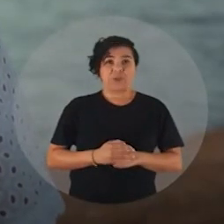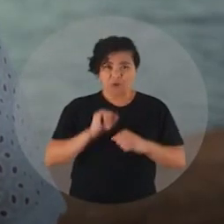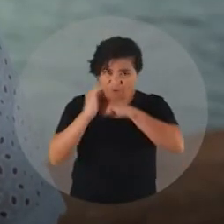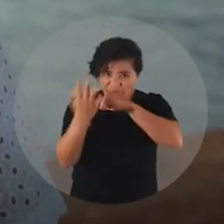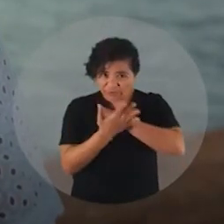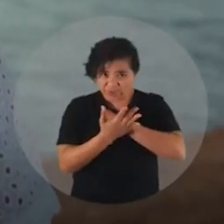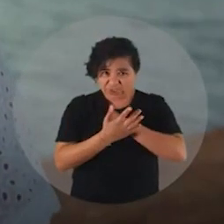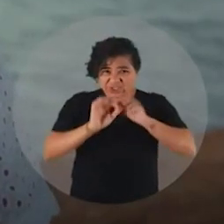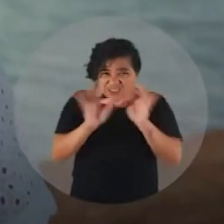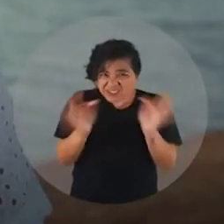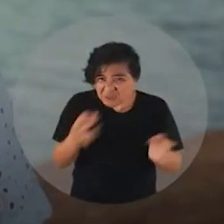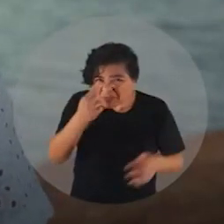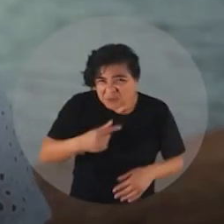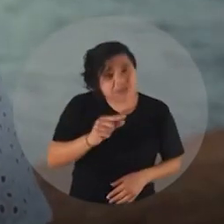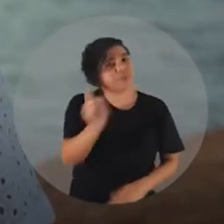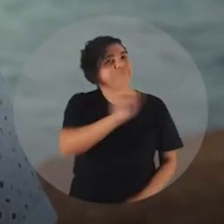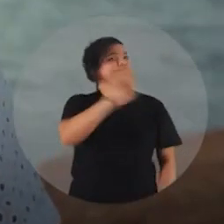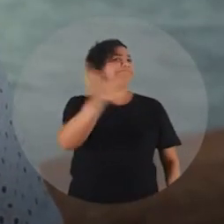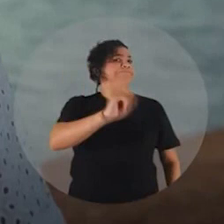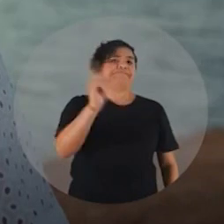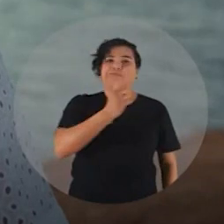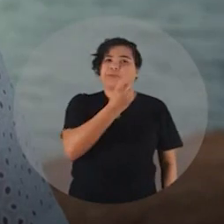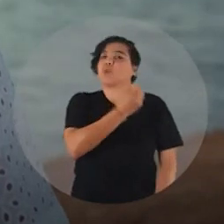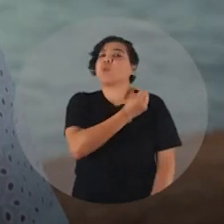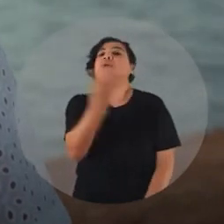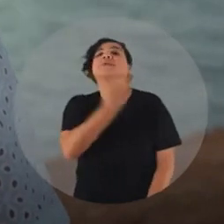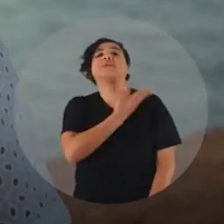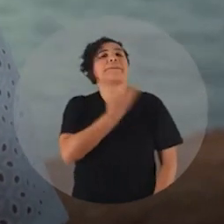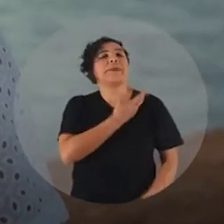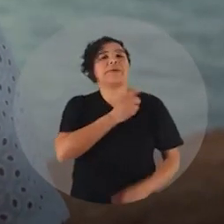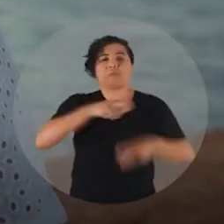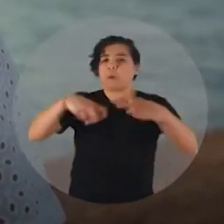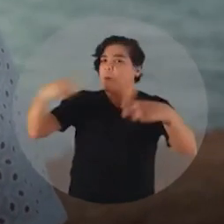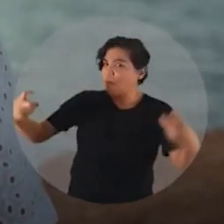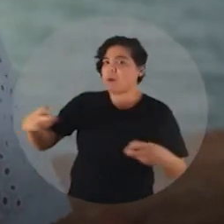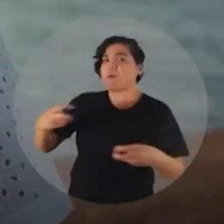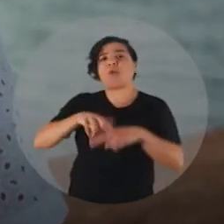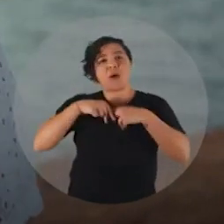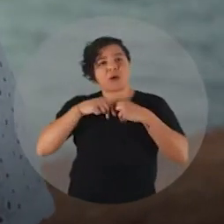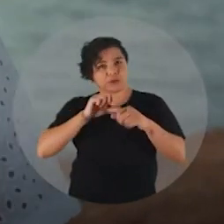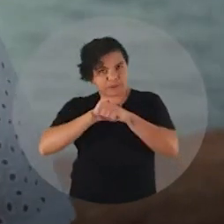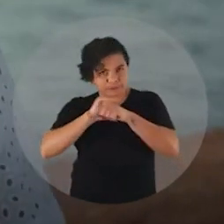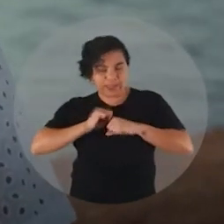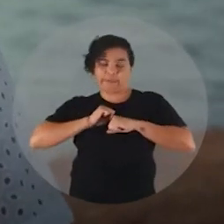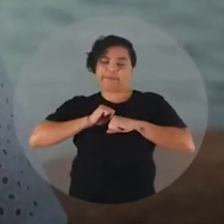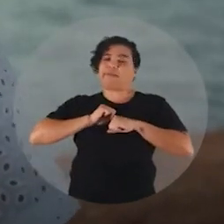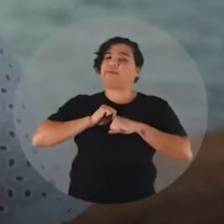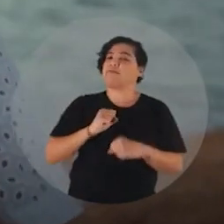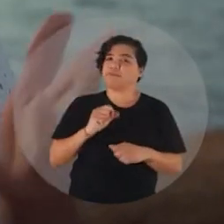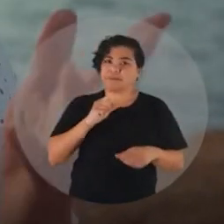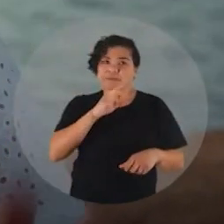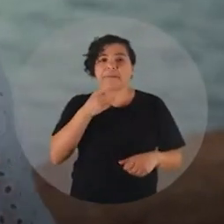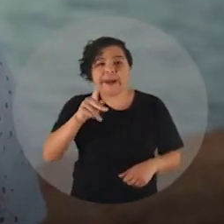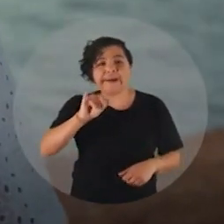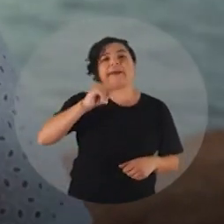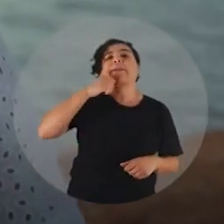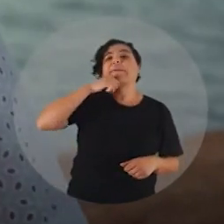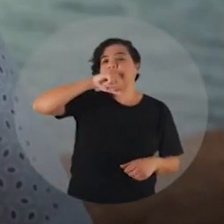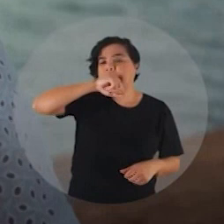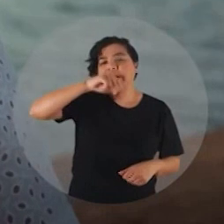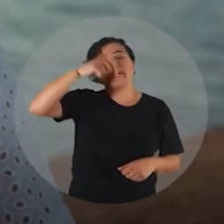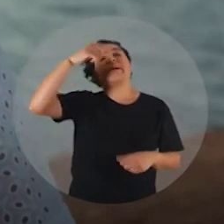foi uma gripezinha. Eu vi amigos morrerem de Covid. Eu vi pais, tios que perderam seus filhos